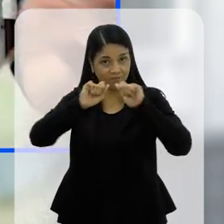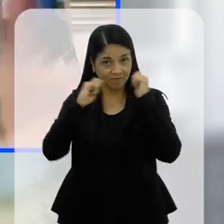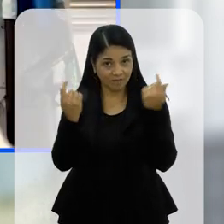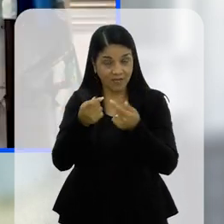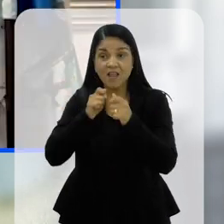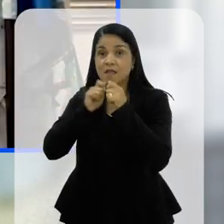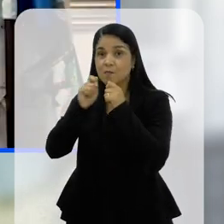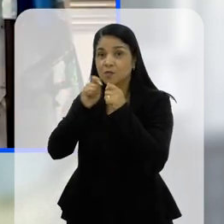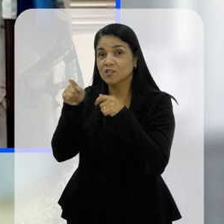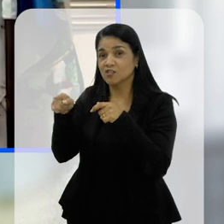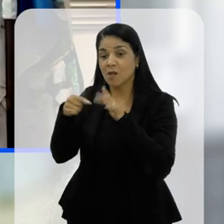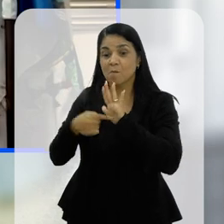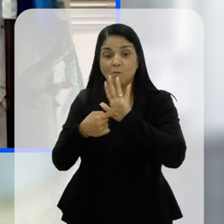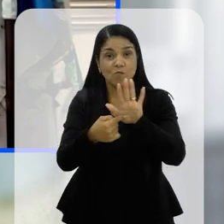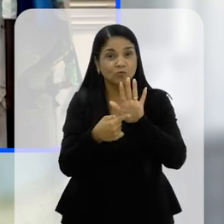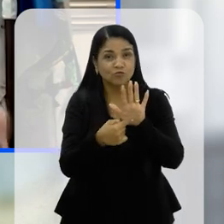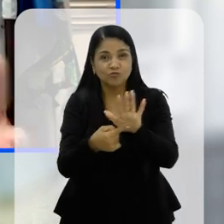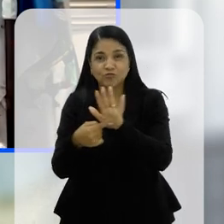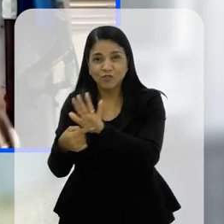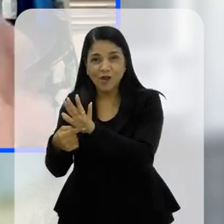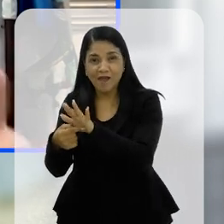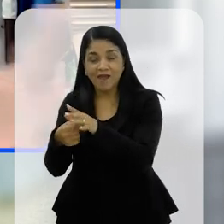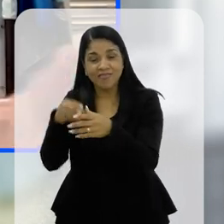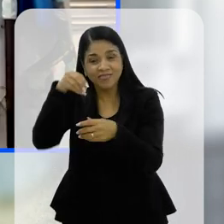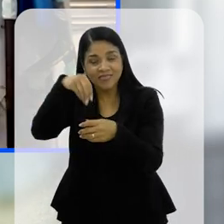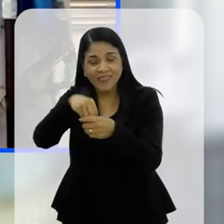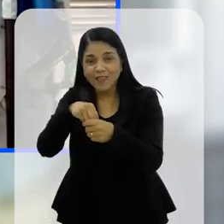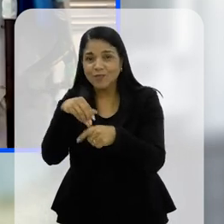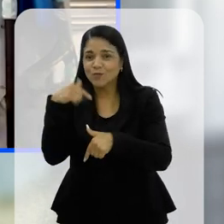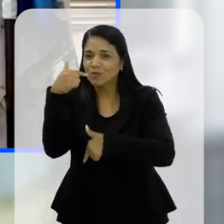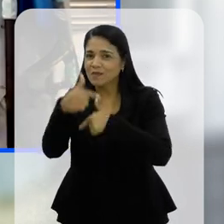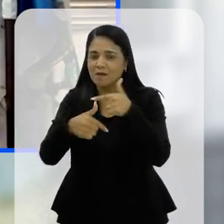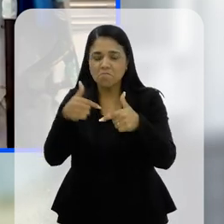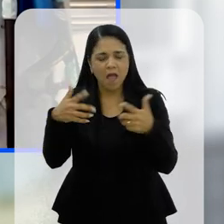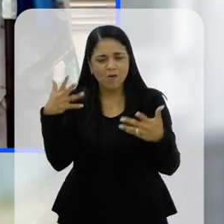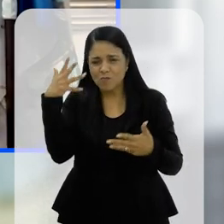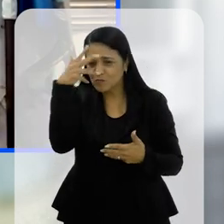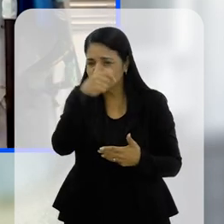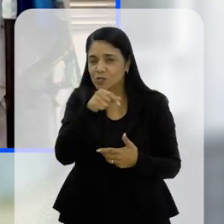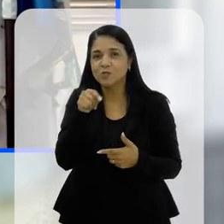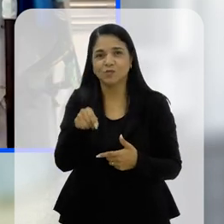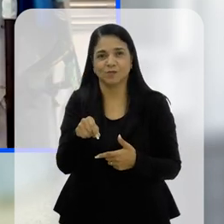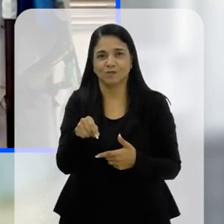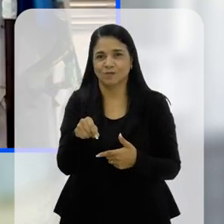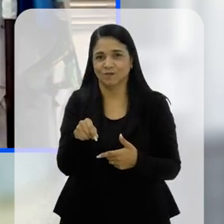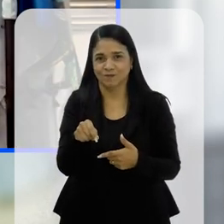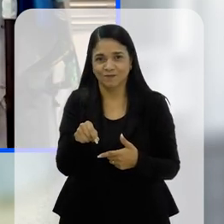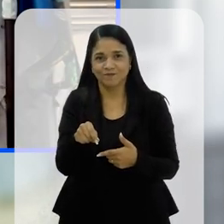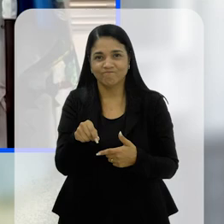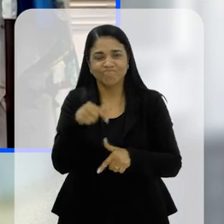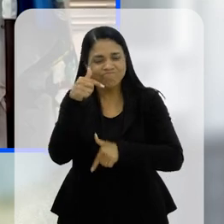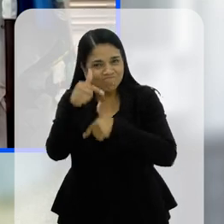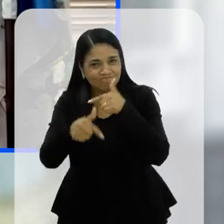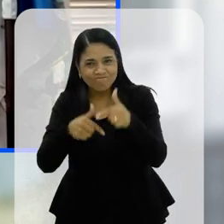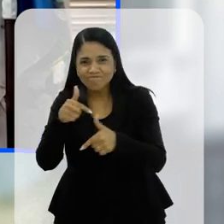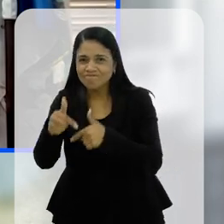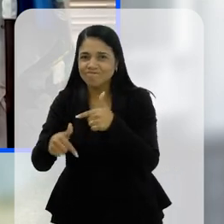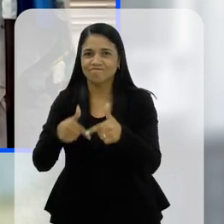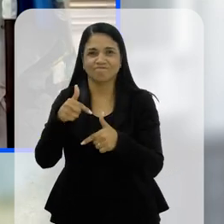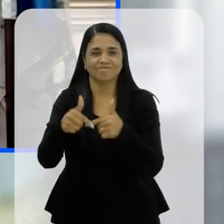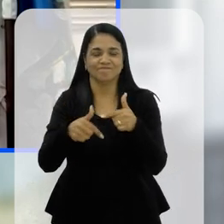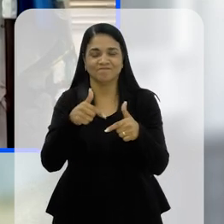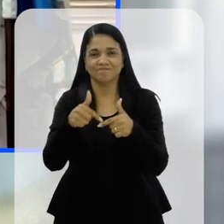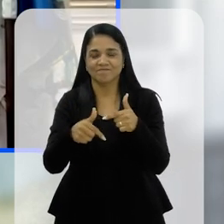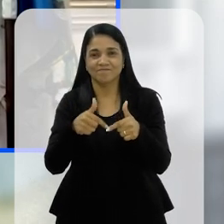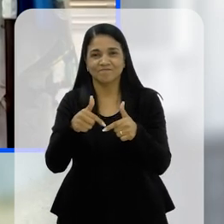fazer uma reportagem lá e mostrar tudo o que está acontecendo. É tanta coisa bonita que ele faz, uma coisa, um